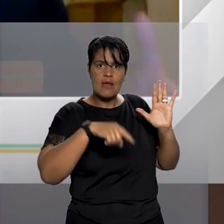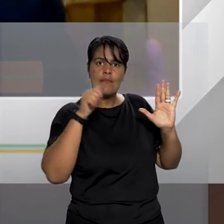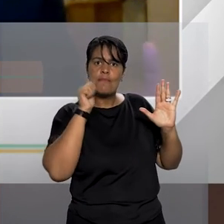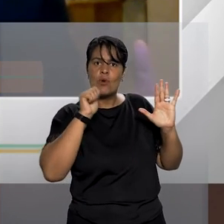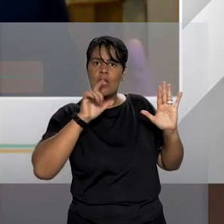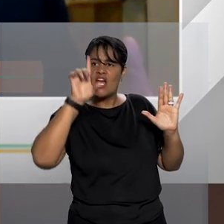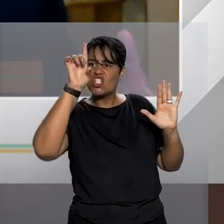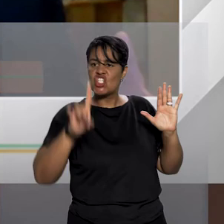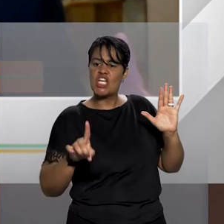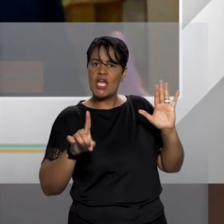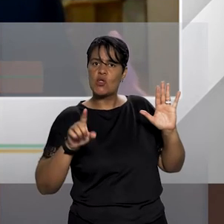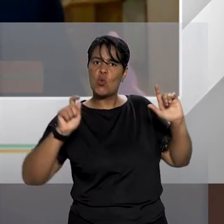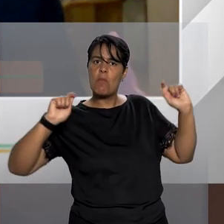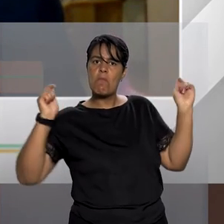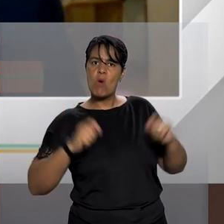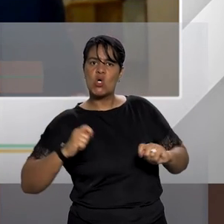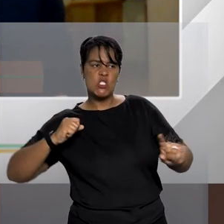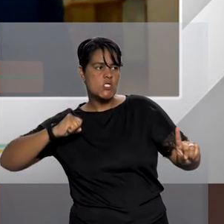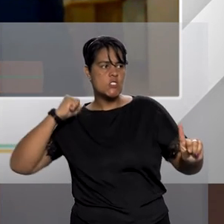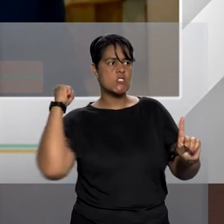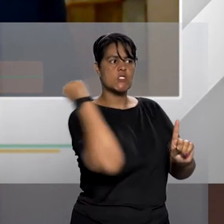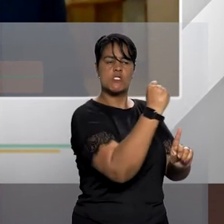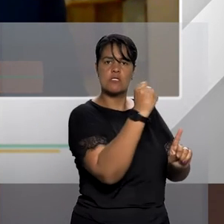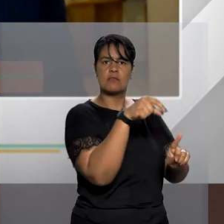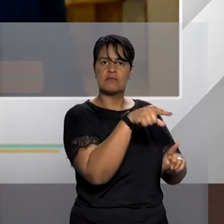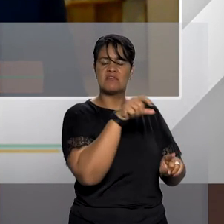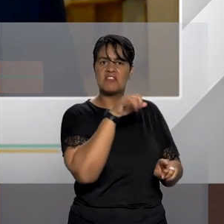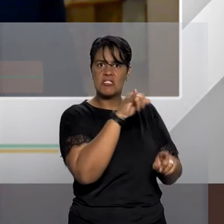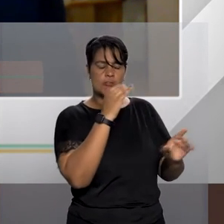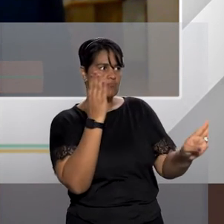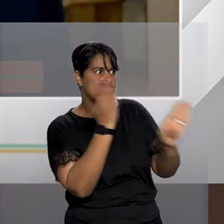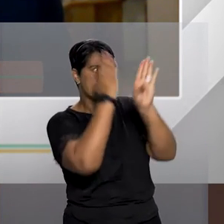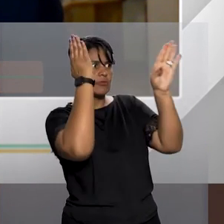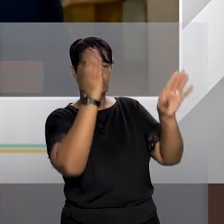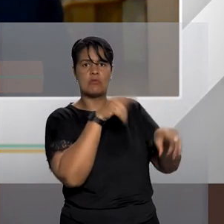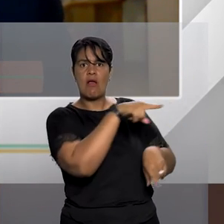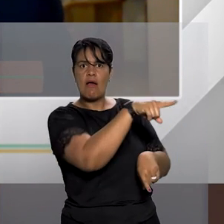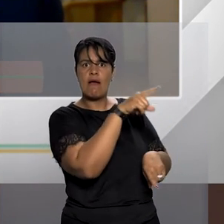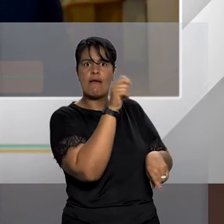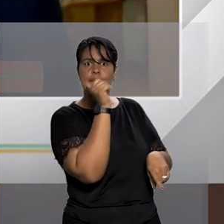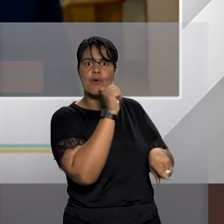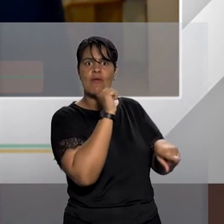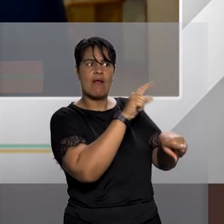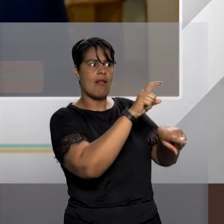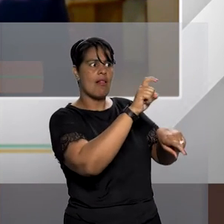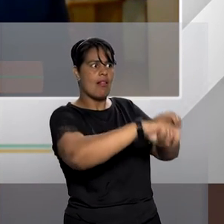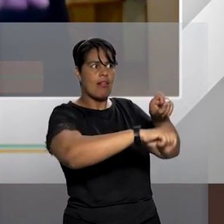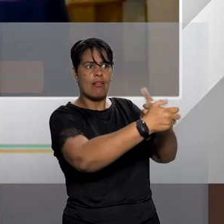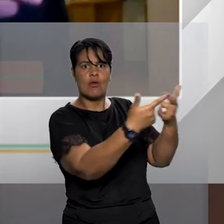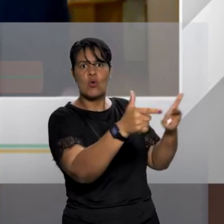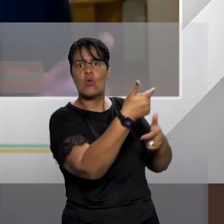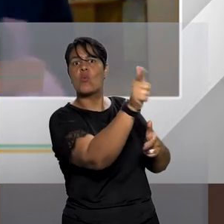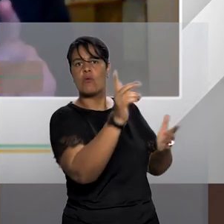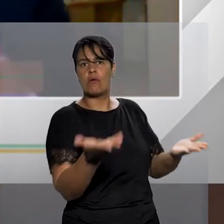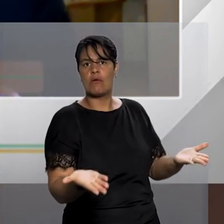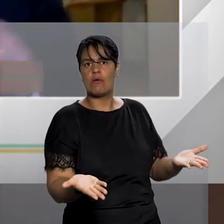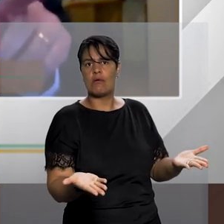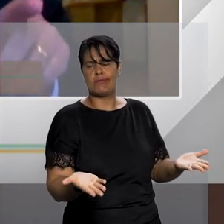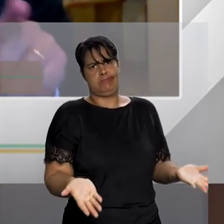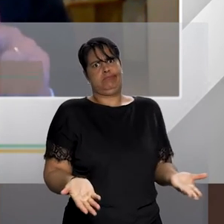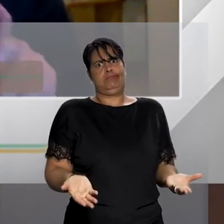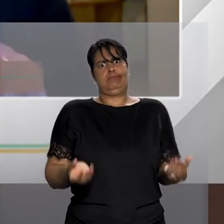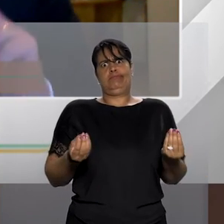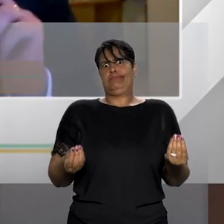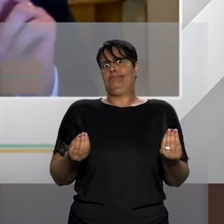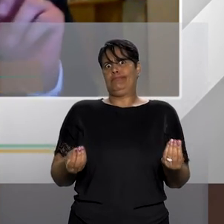mulher se apegasse em adultério desde que o homem que estivesse adulterando com ela fosse de uma classe inferior ele podia também matar